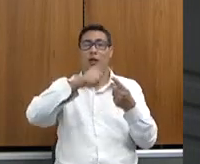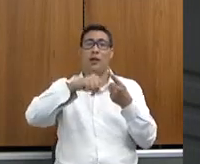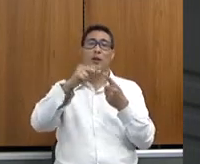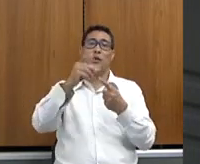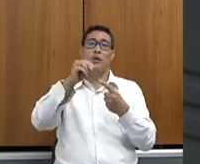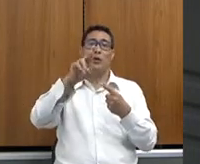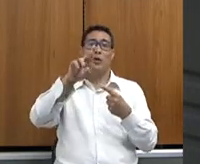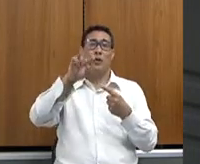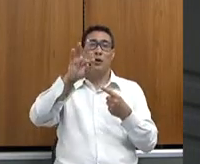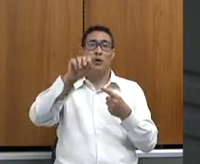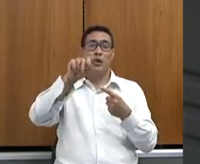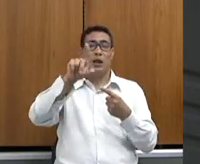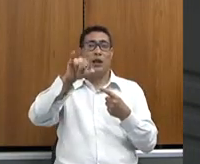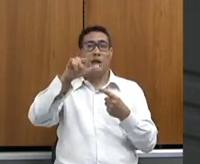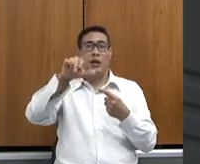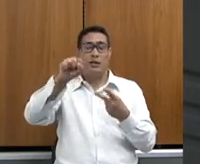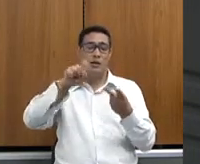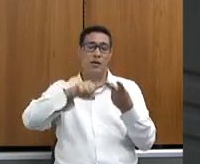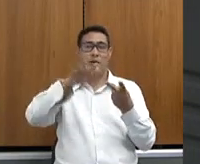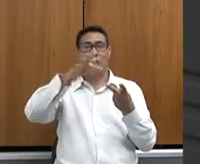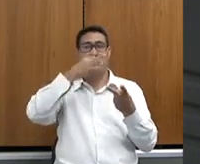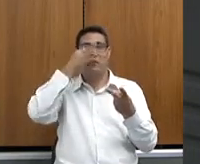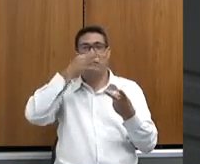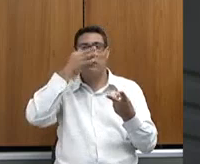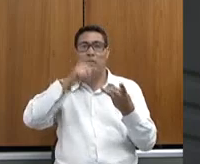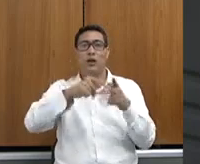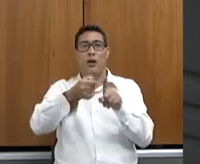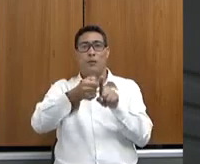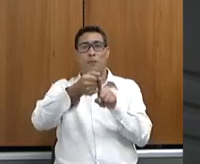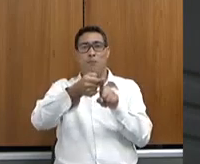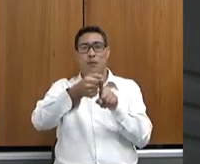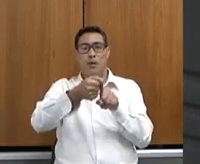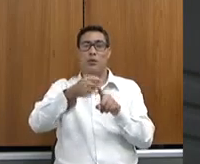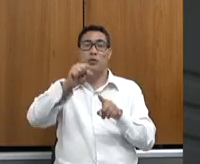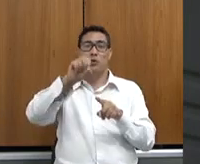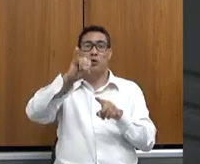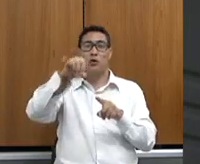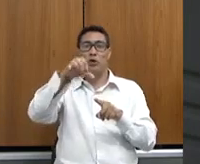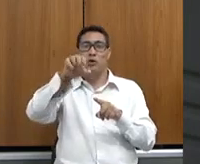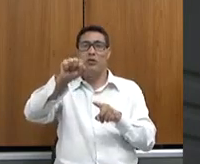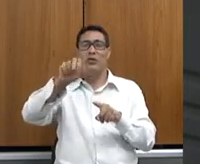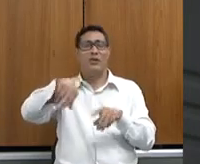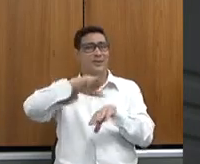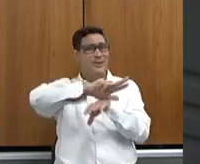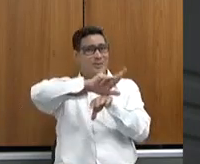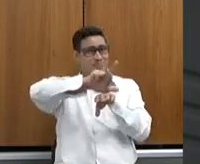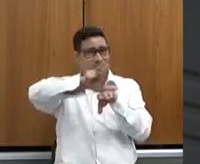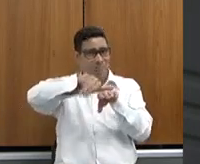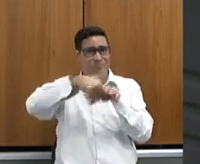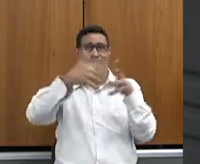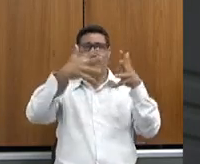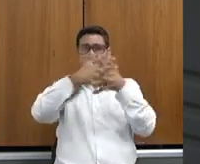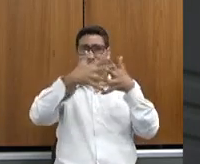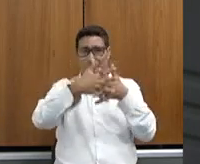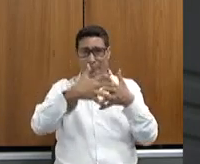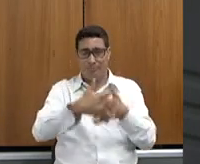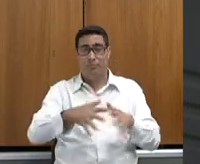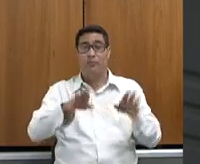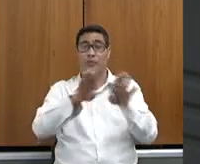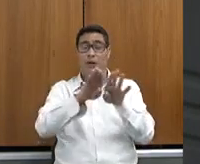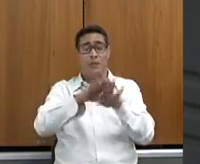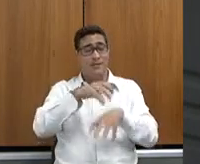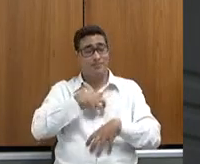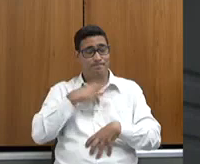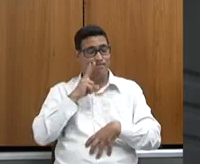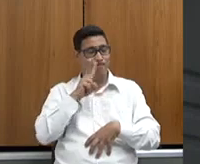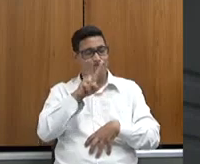flor, de tudo um pouco, milho, soja, e é realmente muito triste. E nós estamos